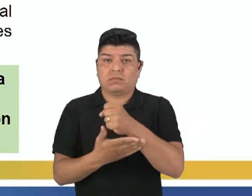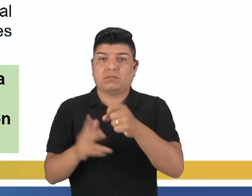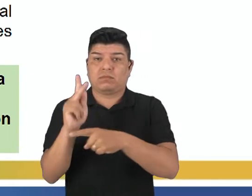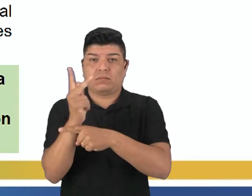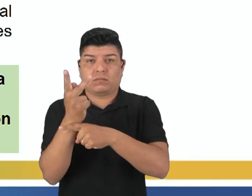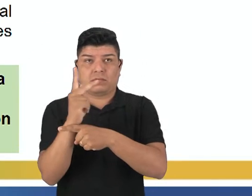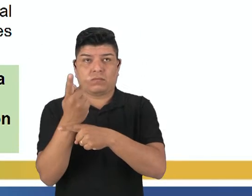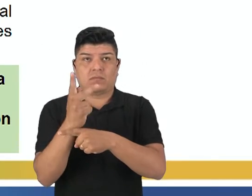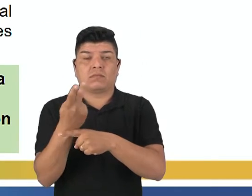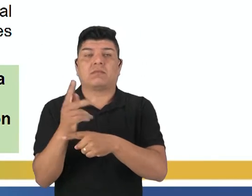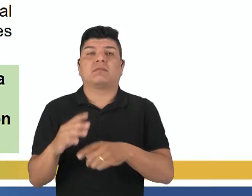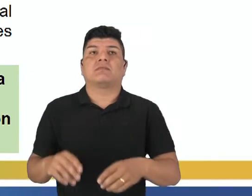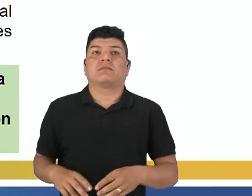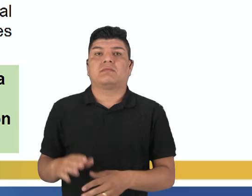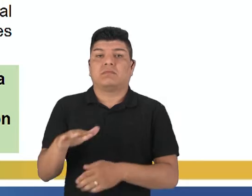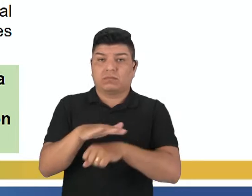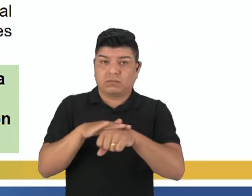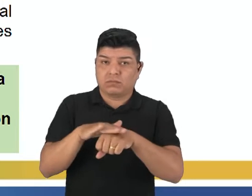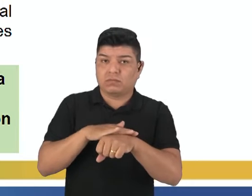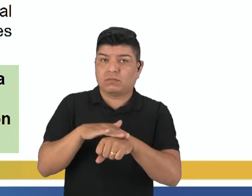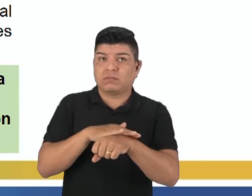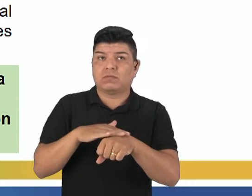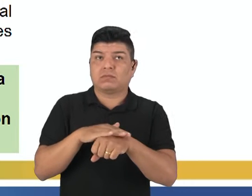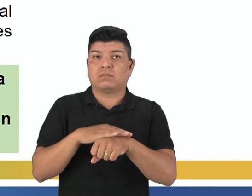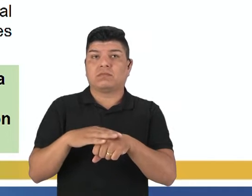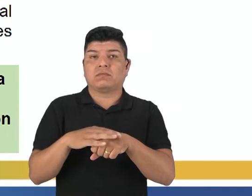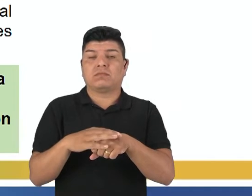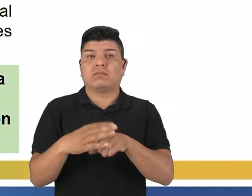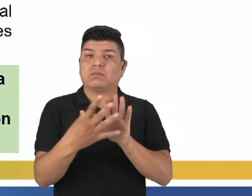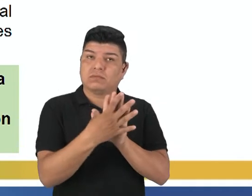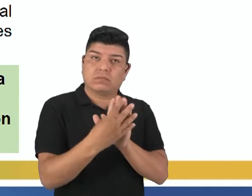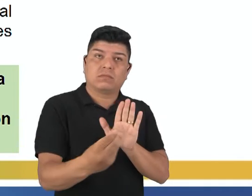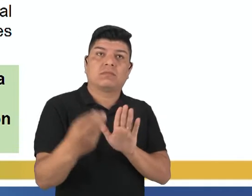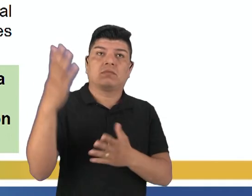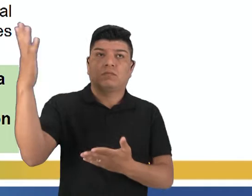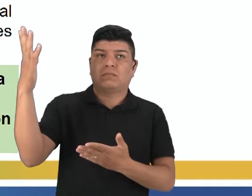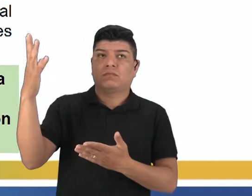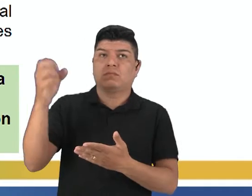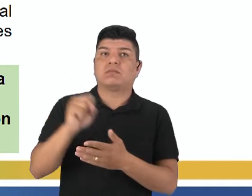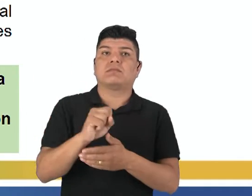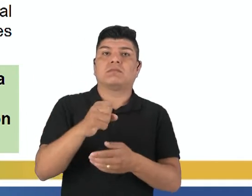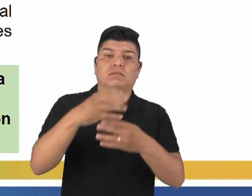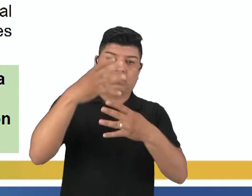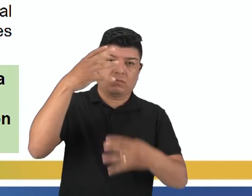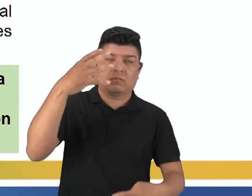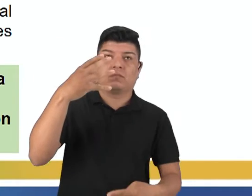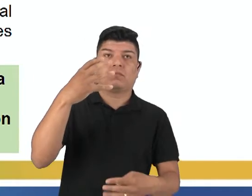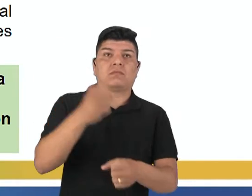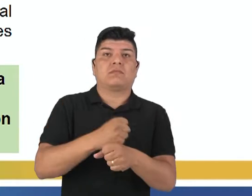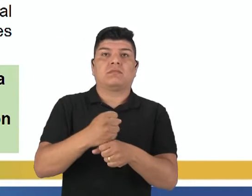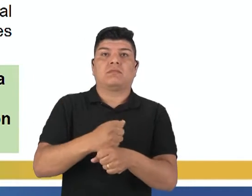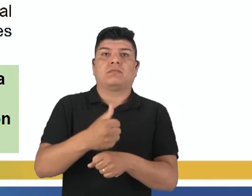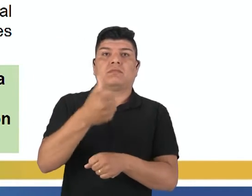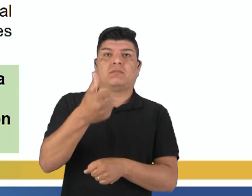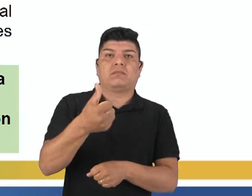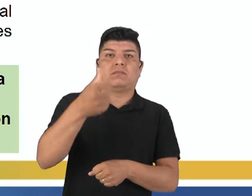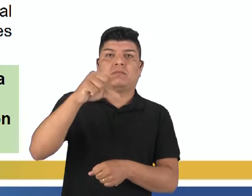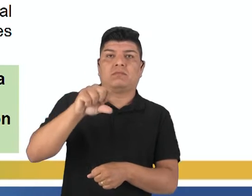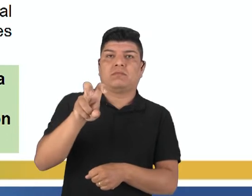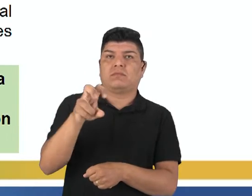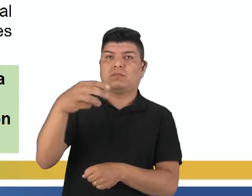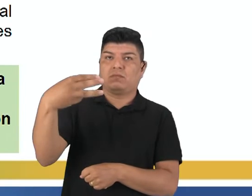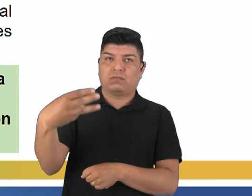vendo, que a gente discutiu, ele foi descrito, né, por Watson e Crick em 1953.